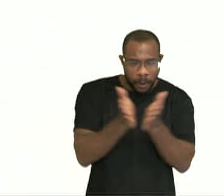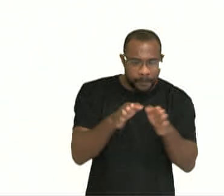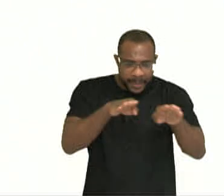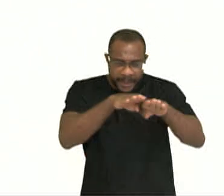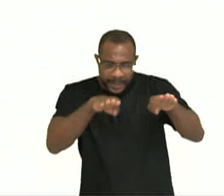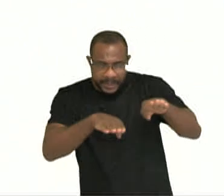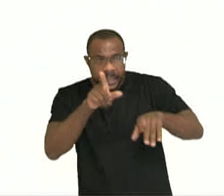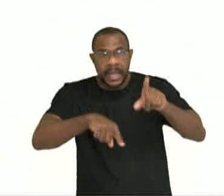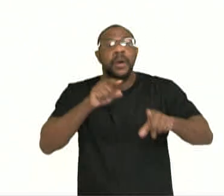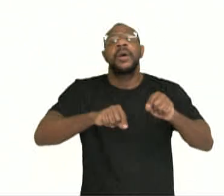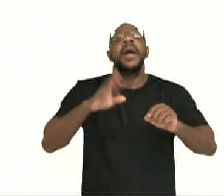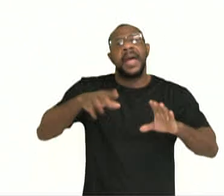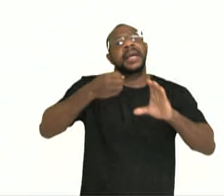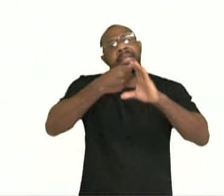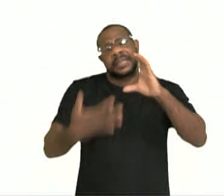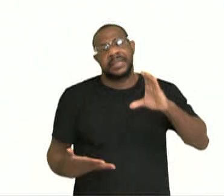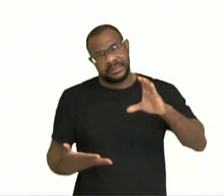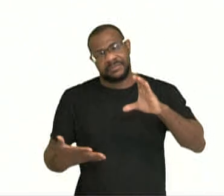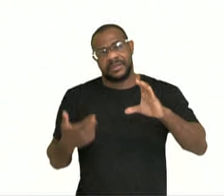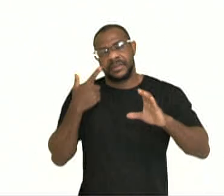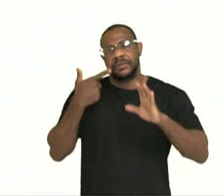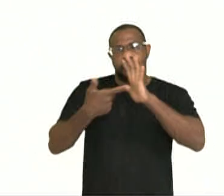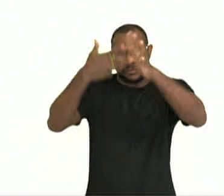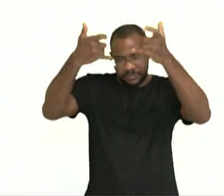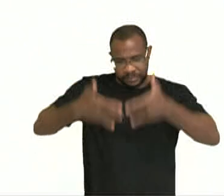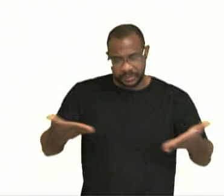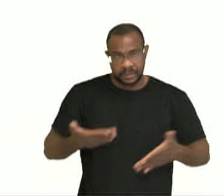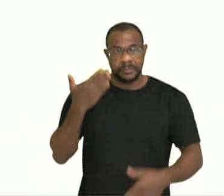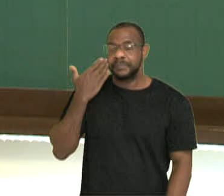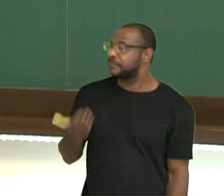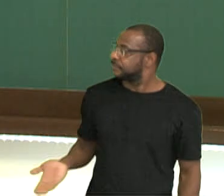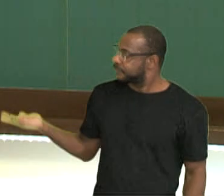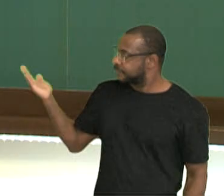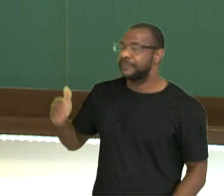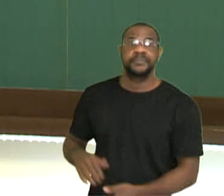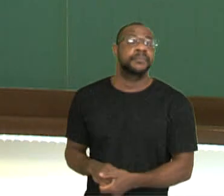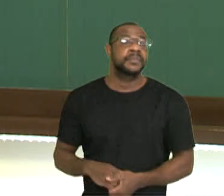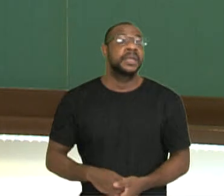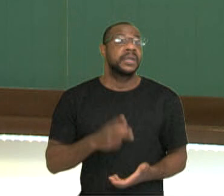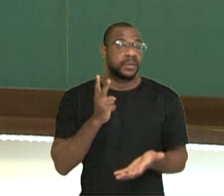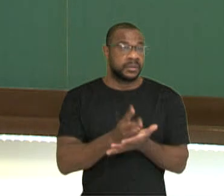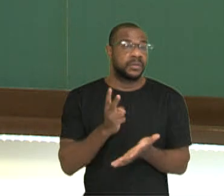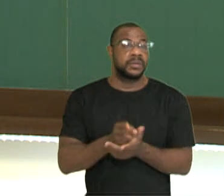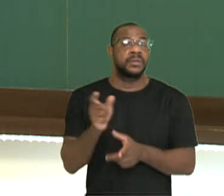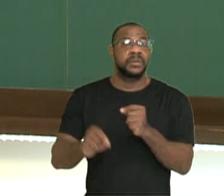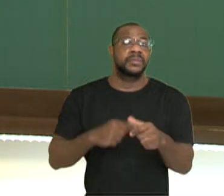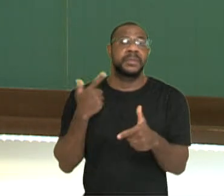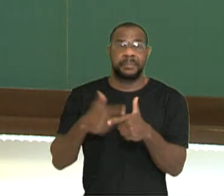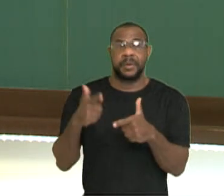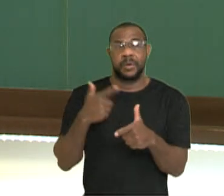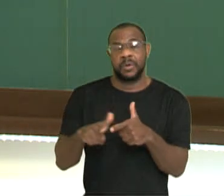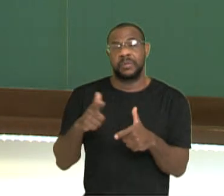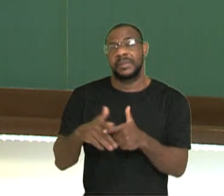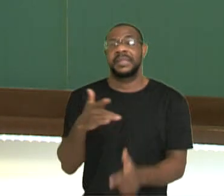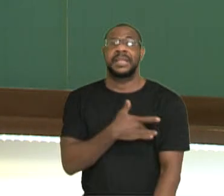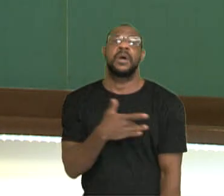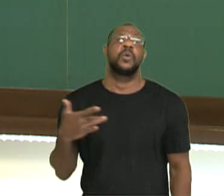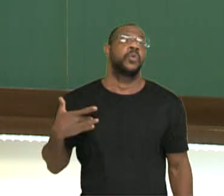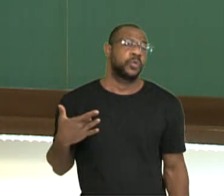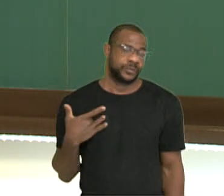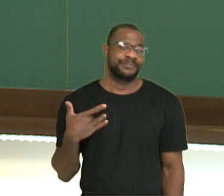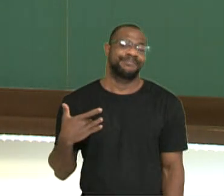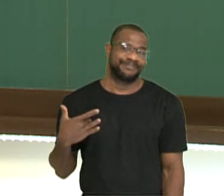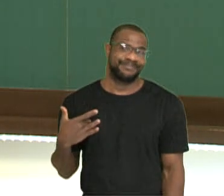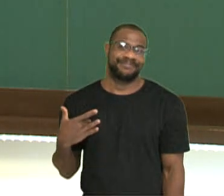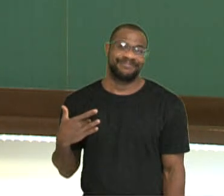de um lugar são características como essas que a gente está tratando aqui. E ainda nós vamos ter ali os problemas de saúde, que é um